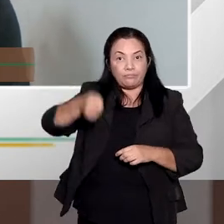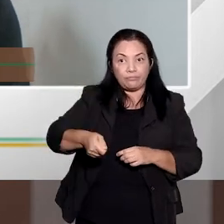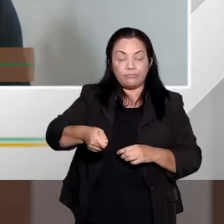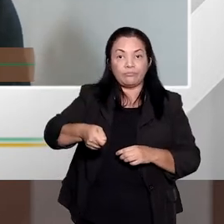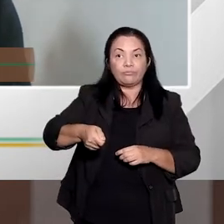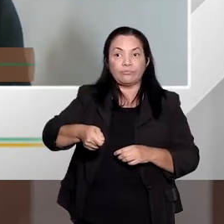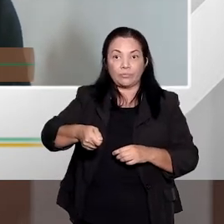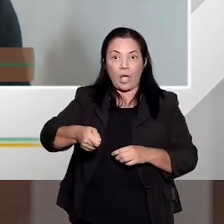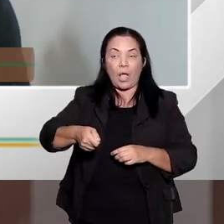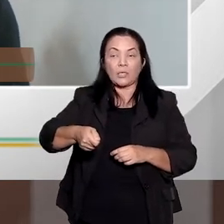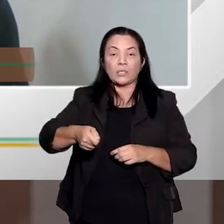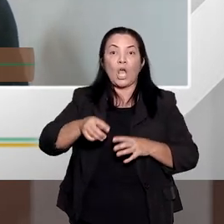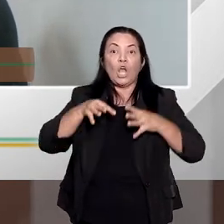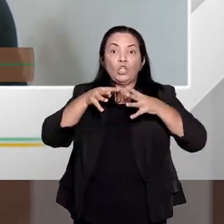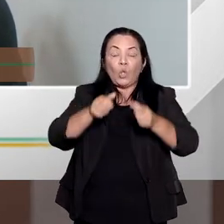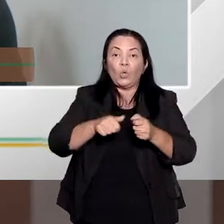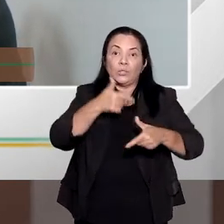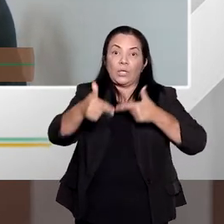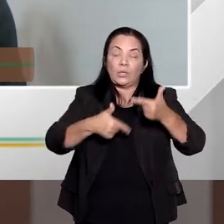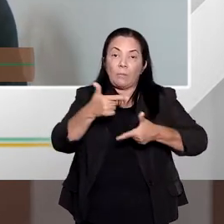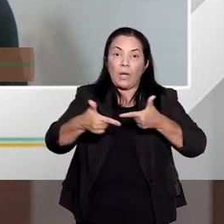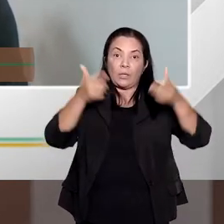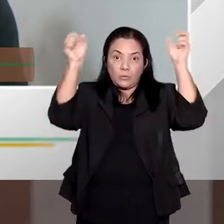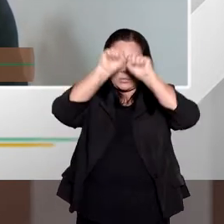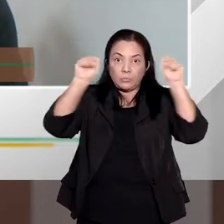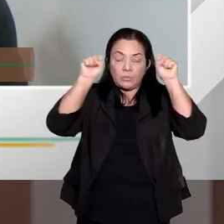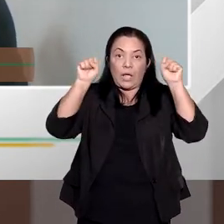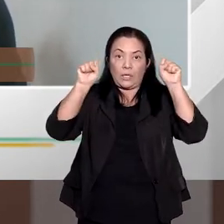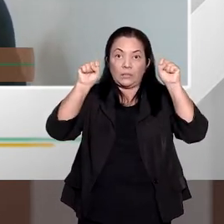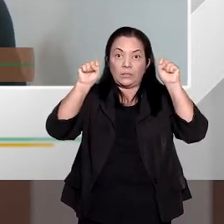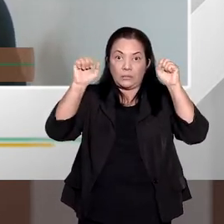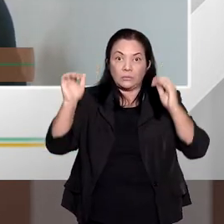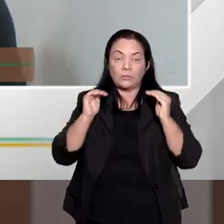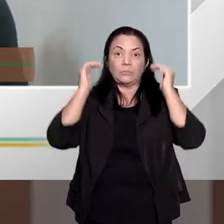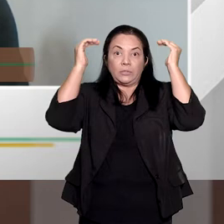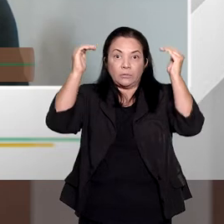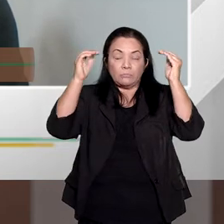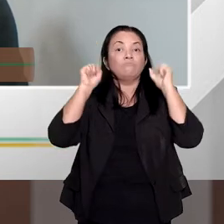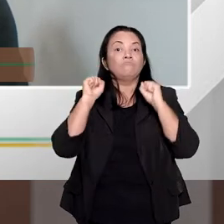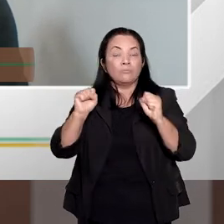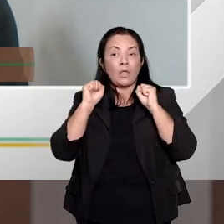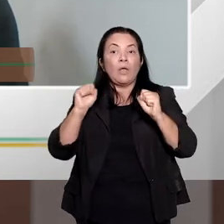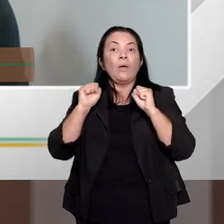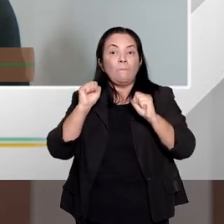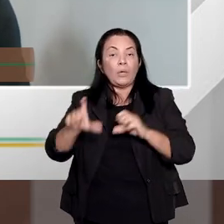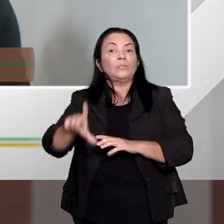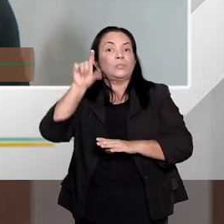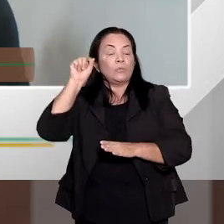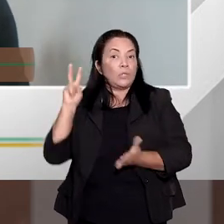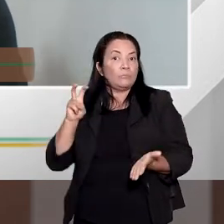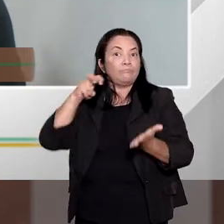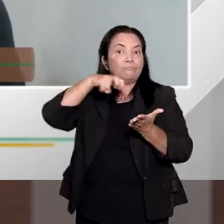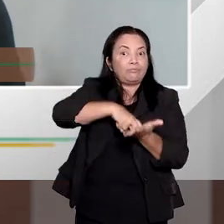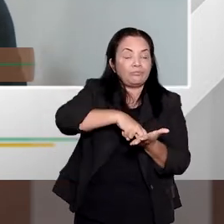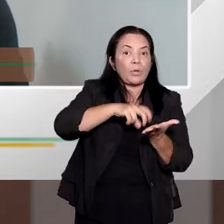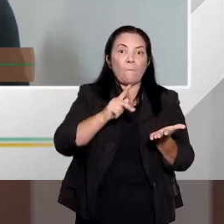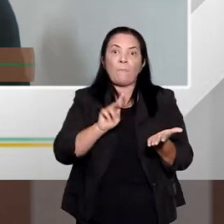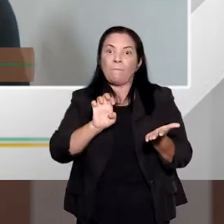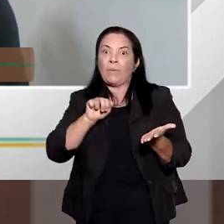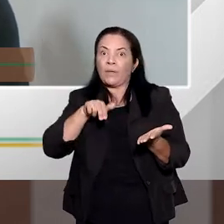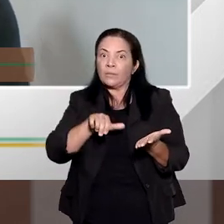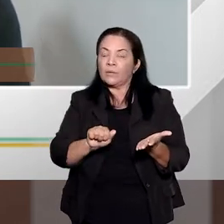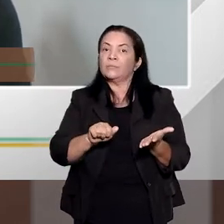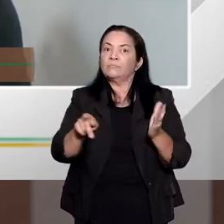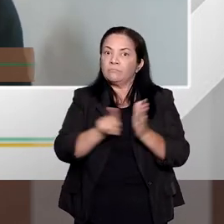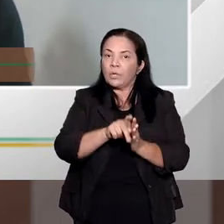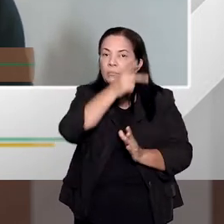componentes aí dos tribunais, dos tribunais superiores, podem aplicar a pena, né, aplicar uma pena a um indivíduo,